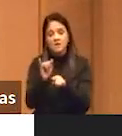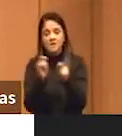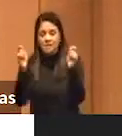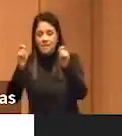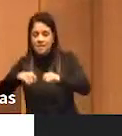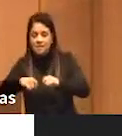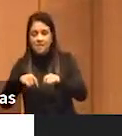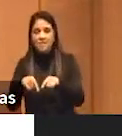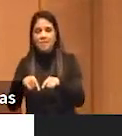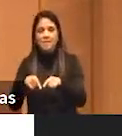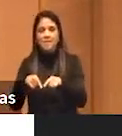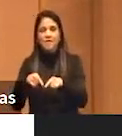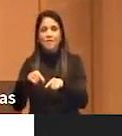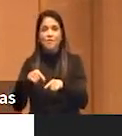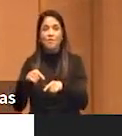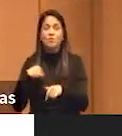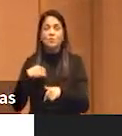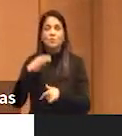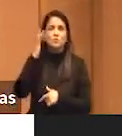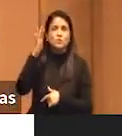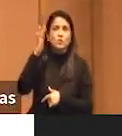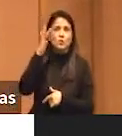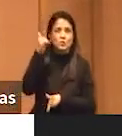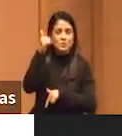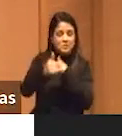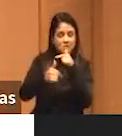aquilo que foi sempre o nosso sonho,